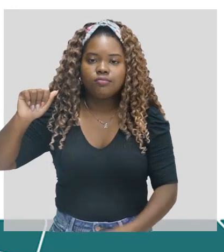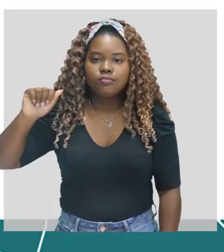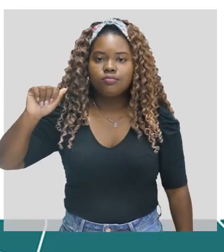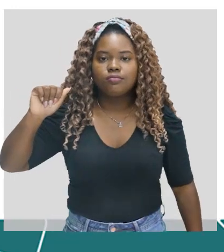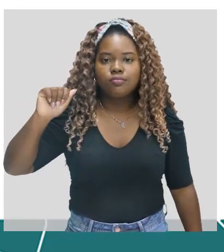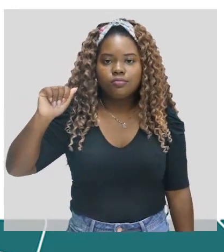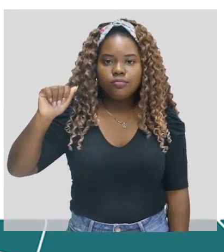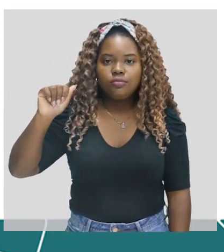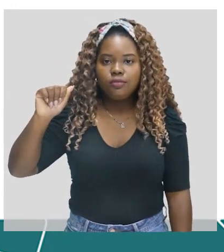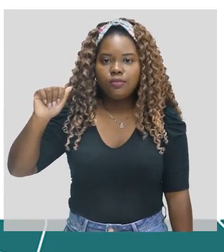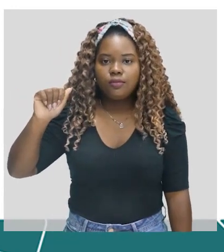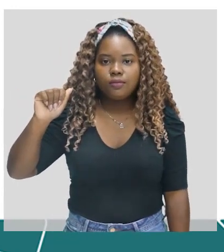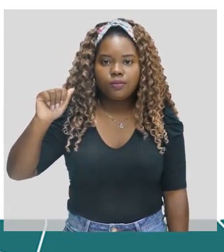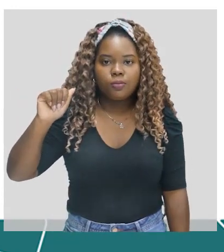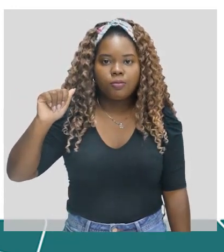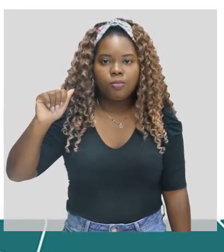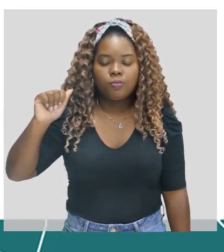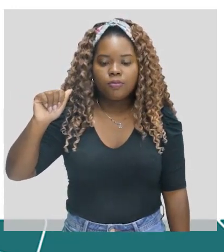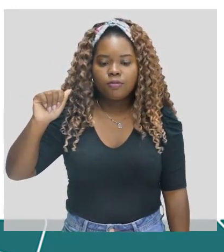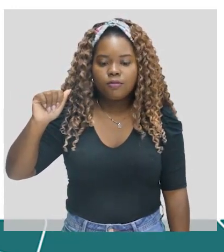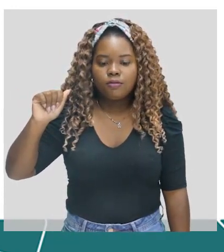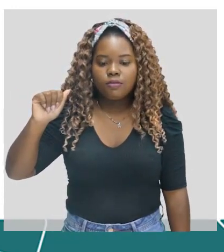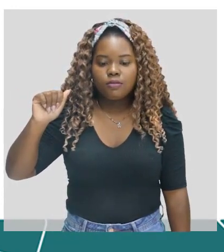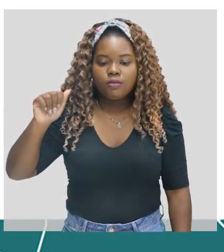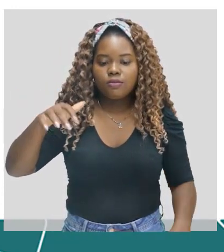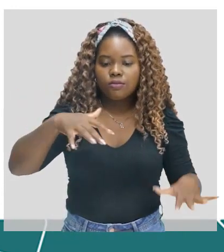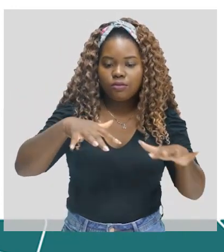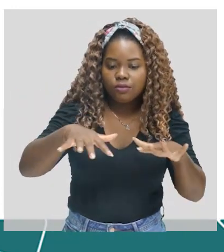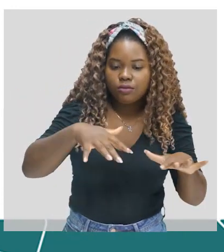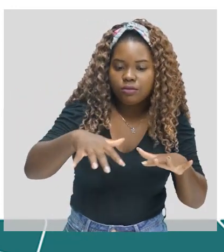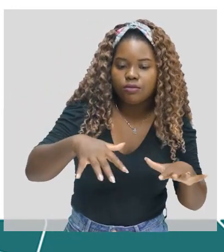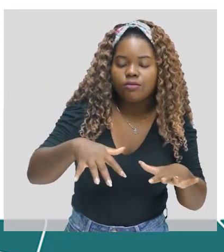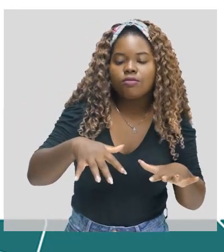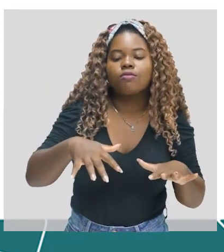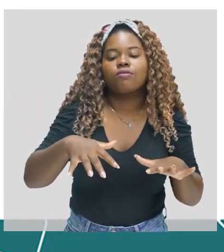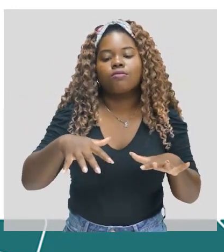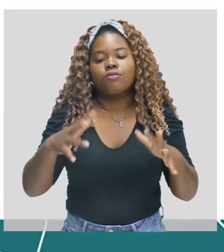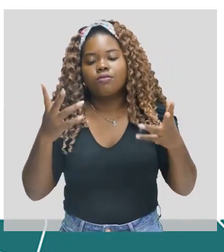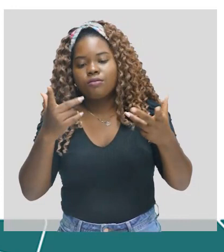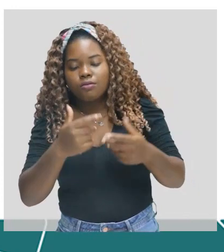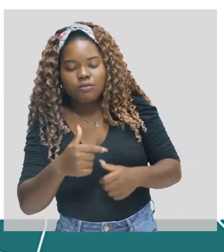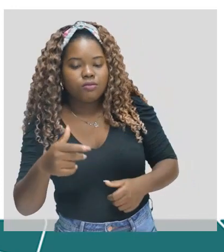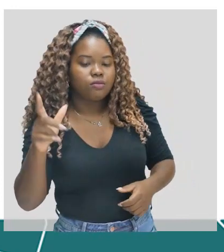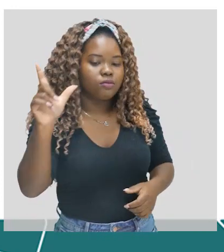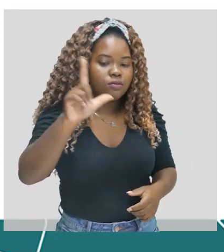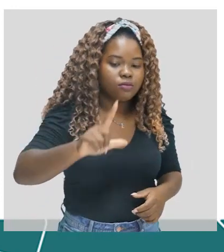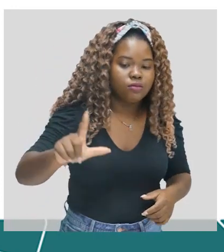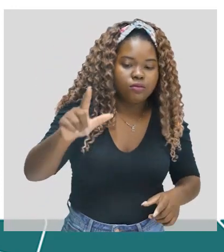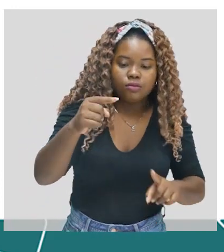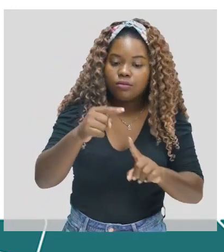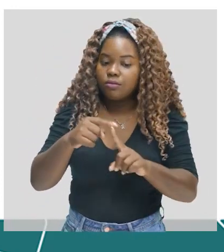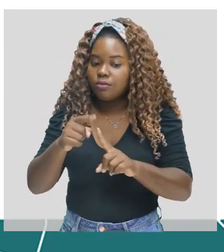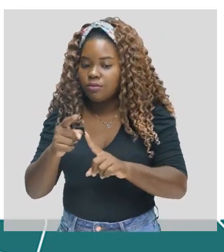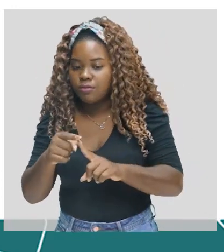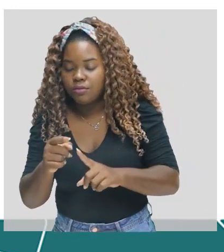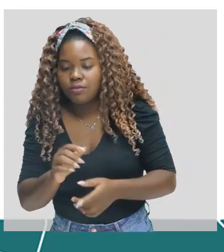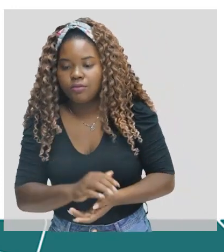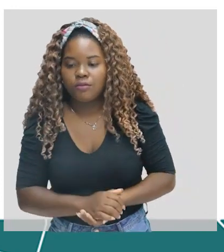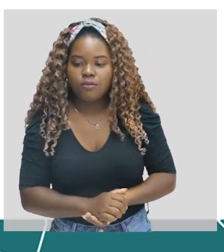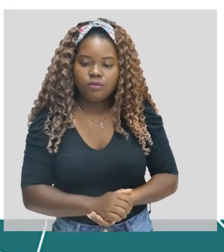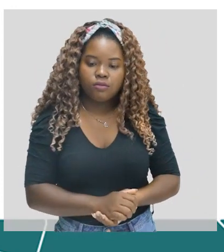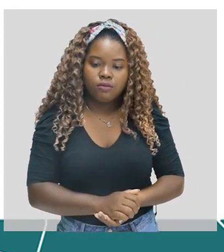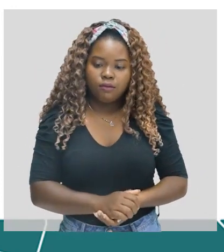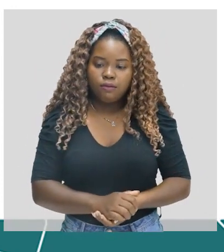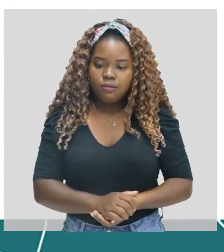romantismo. Um movimento estético literário, um estilo de época. Olha só, aqui tem estilo.